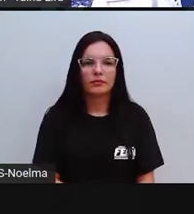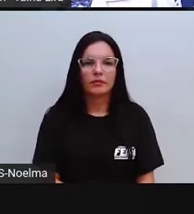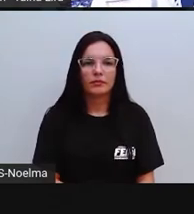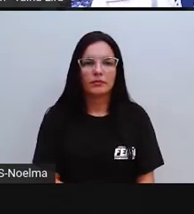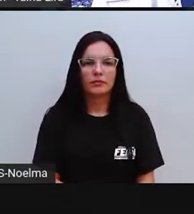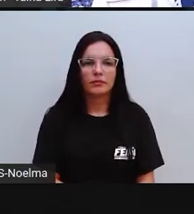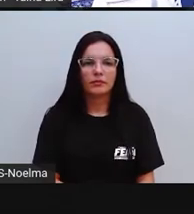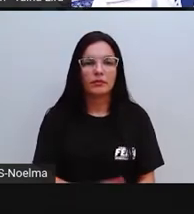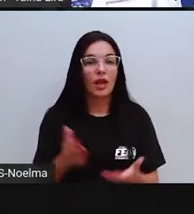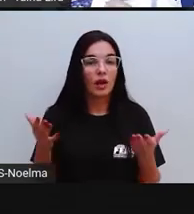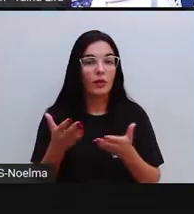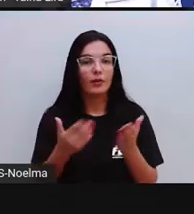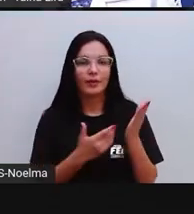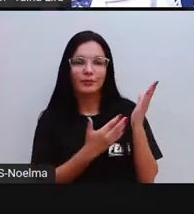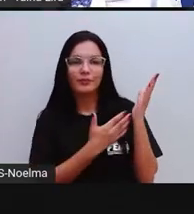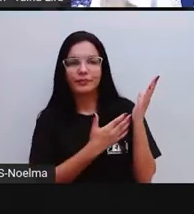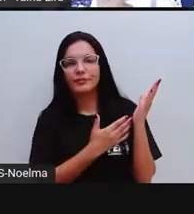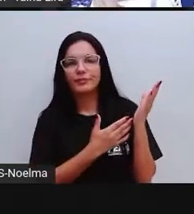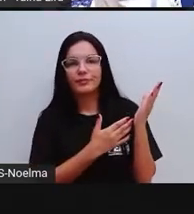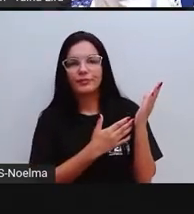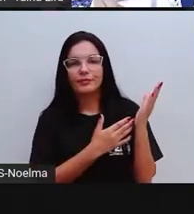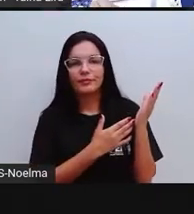Já essas aqui, olha lá.